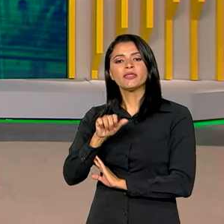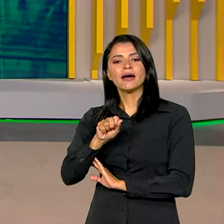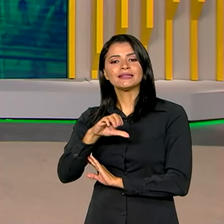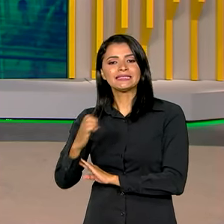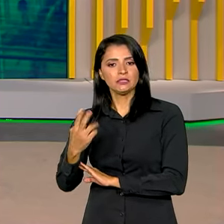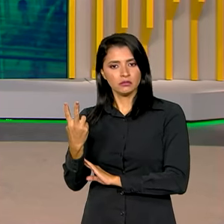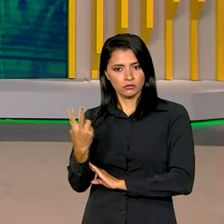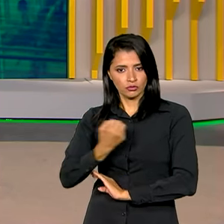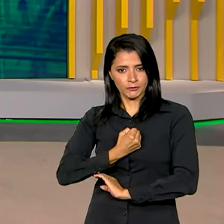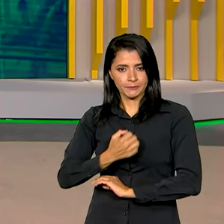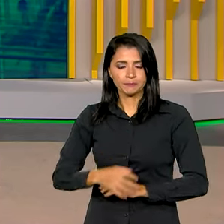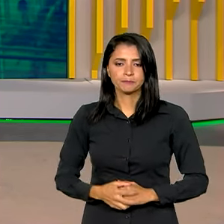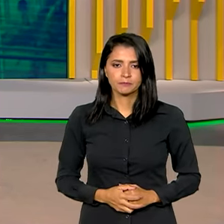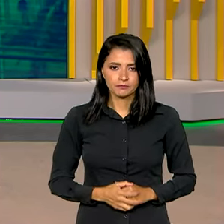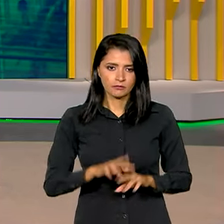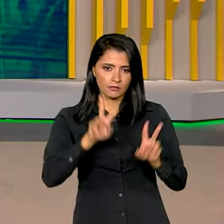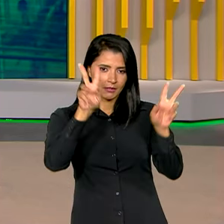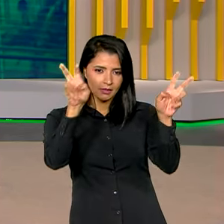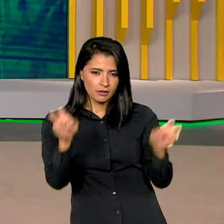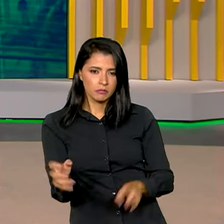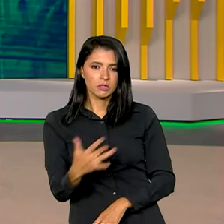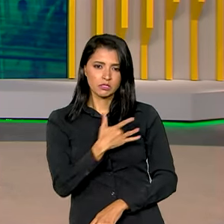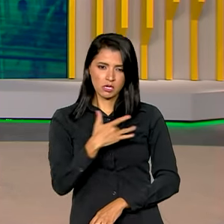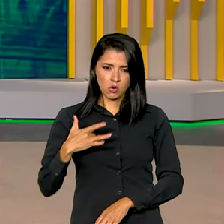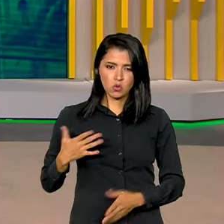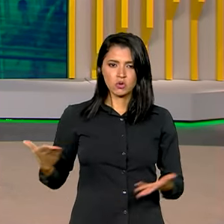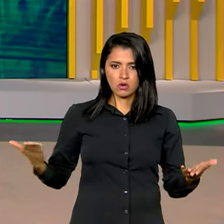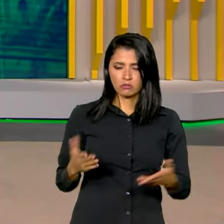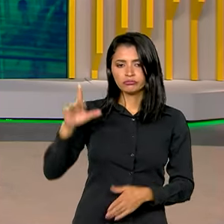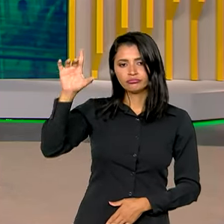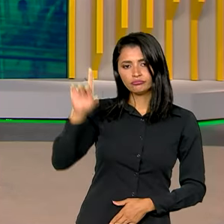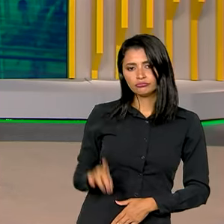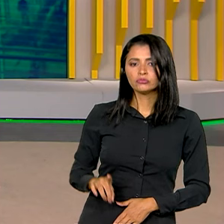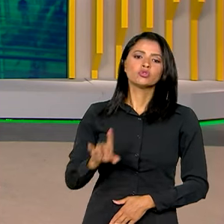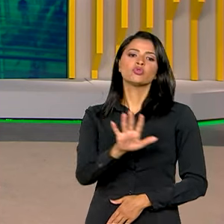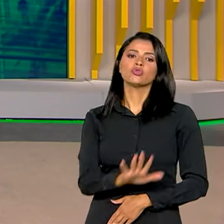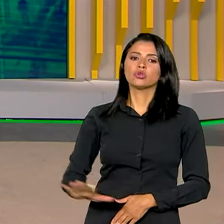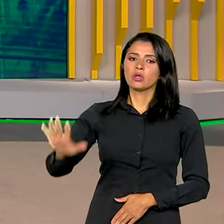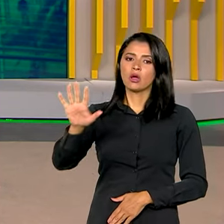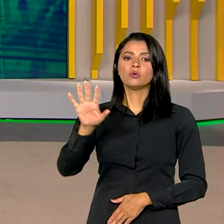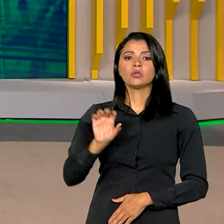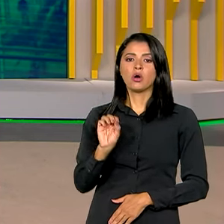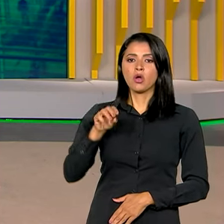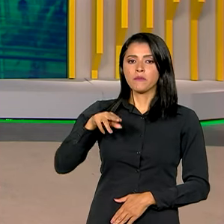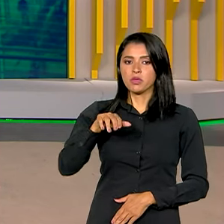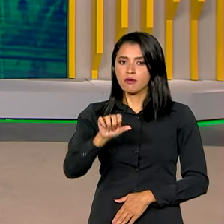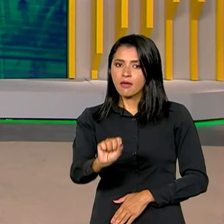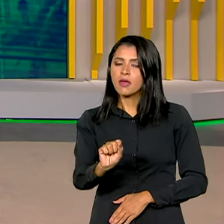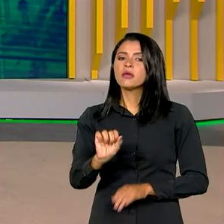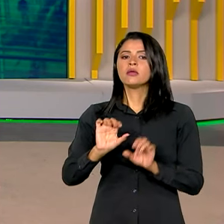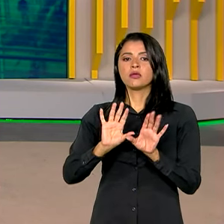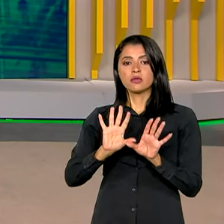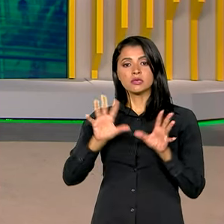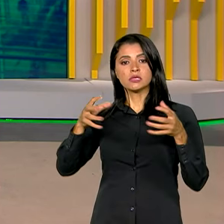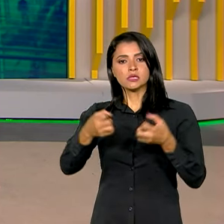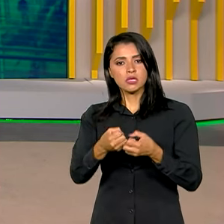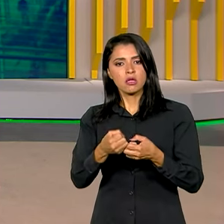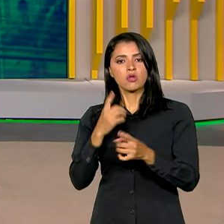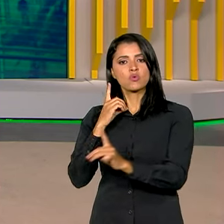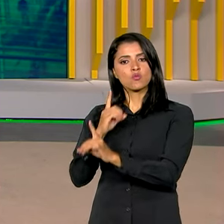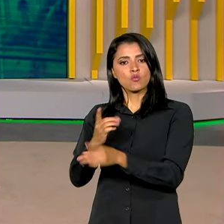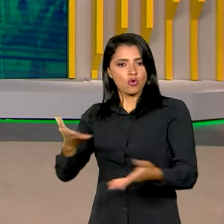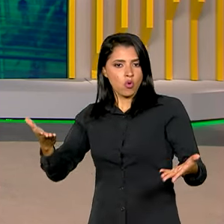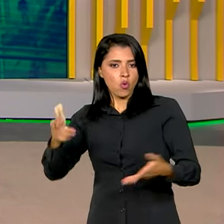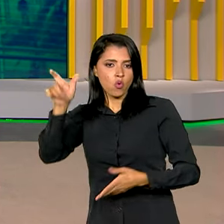E falando sobre questões de saúde pública, o diretor-geral da Organização Mundial da Saúde, Tedros Adhanom, se encontrou